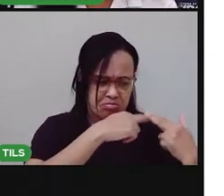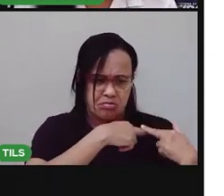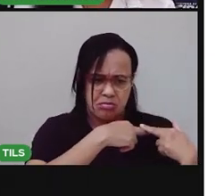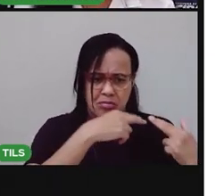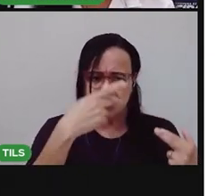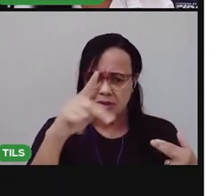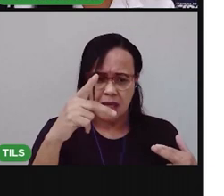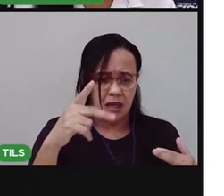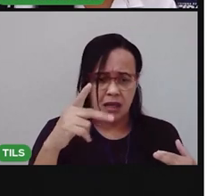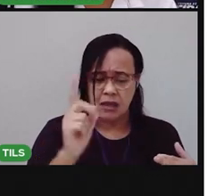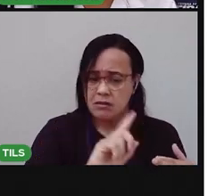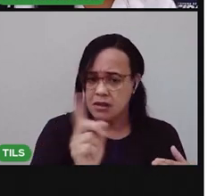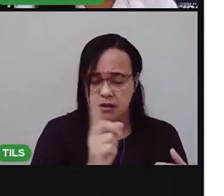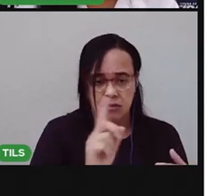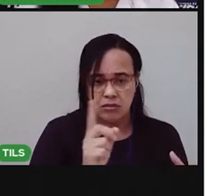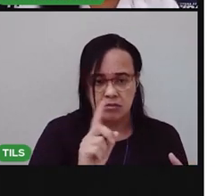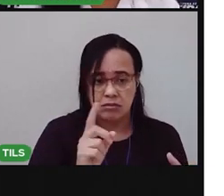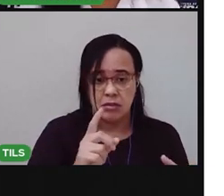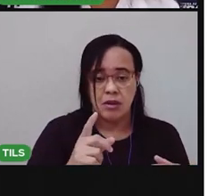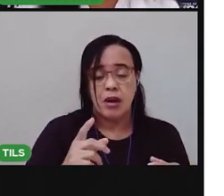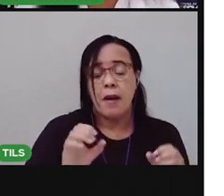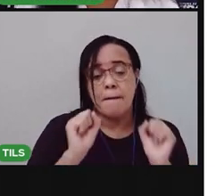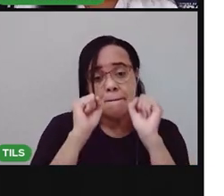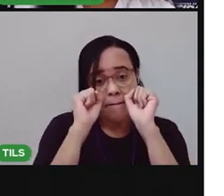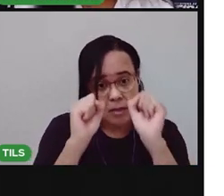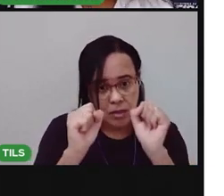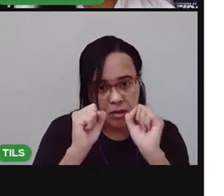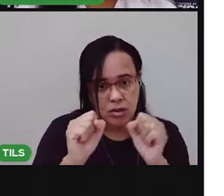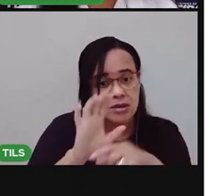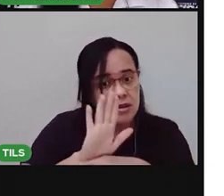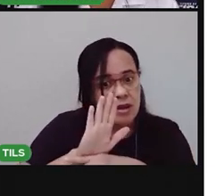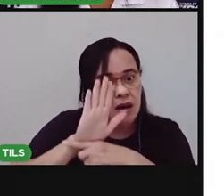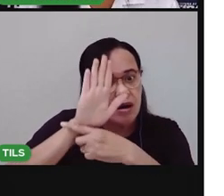tudo sozinha, porque isso é responsabilidade do adulto.